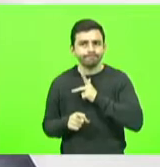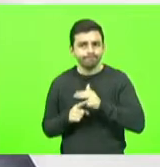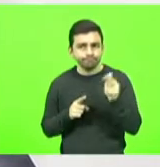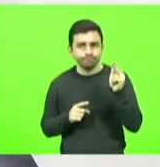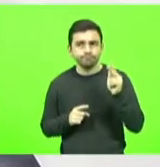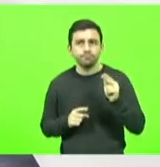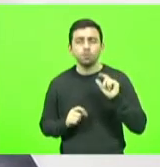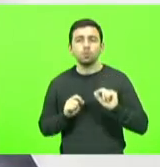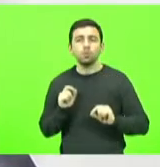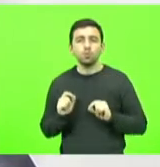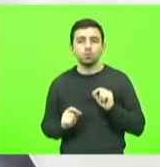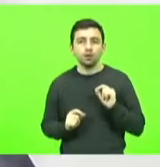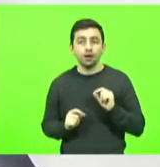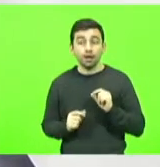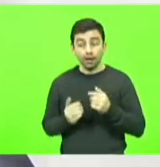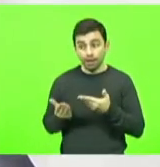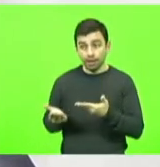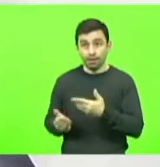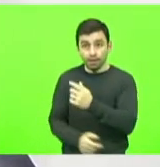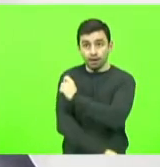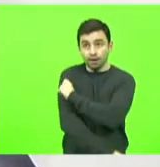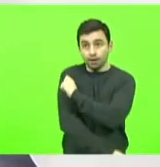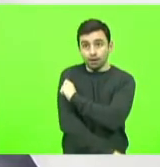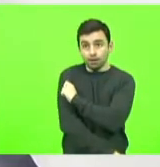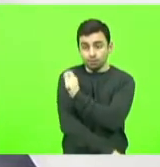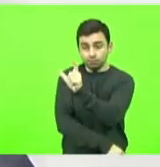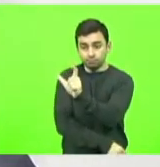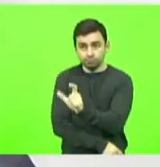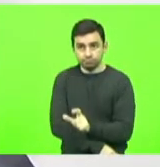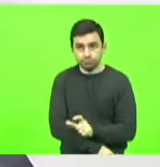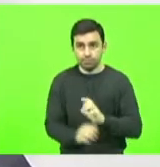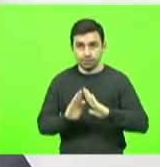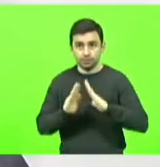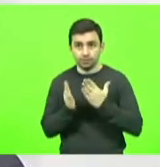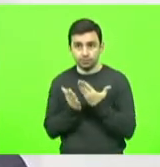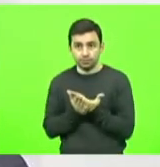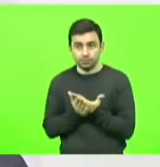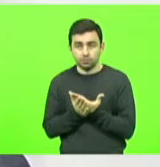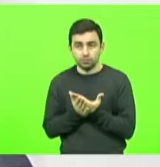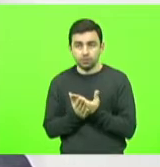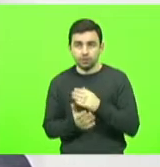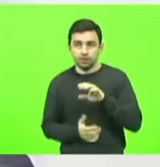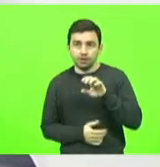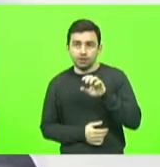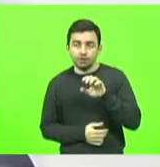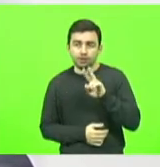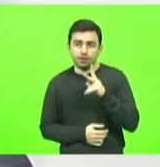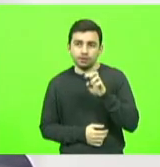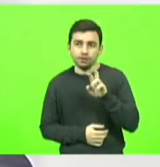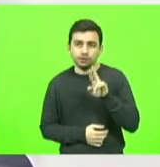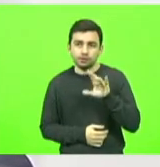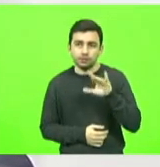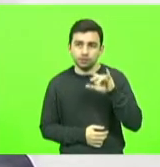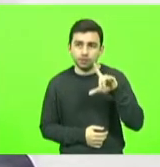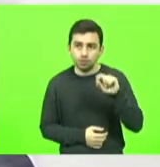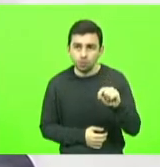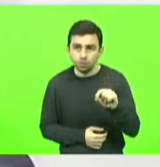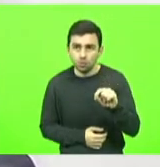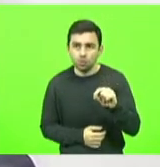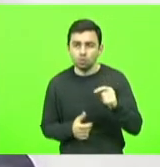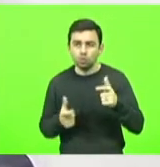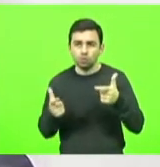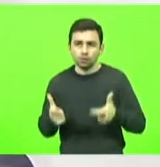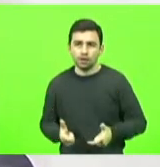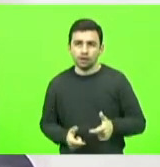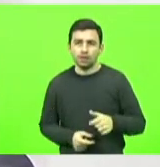de uma aluna da escola Ercílio Malinowski, lá de São Bento do Sul, que